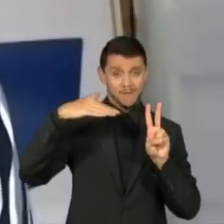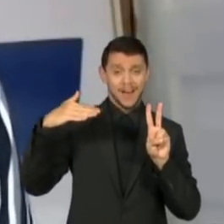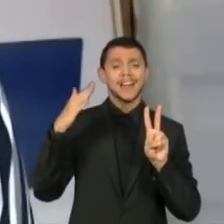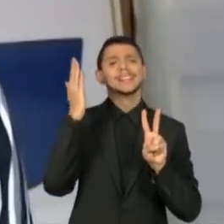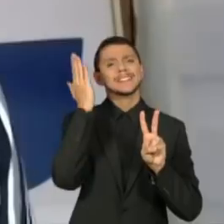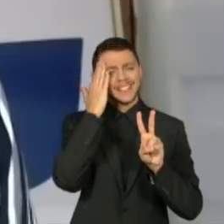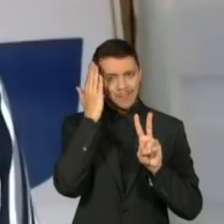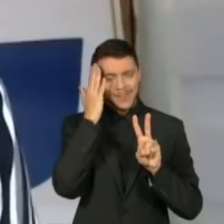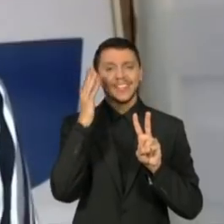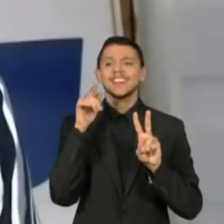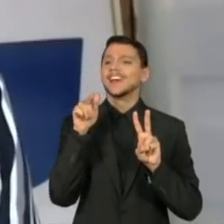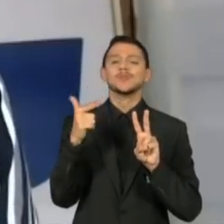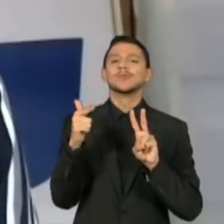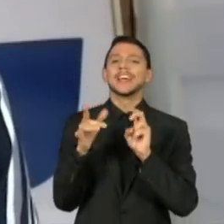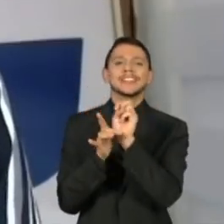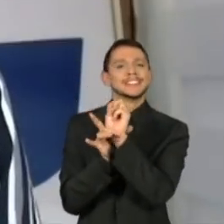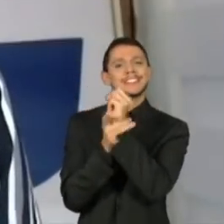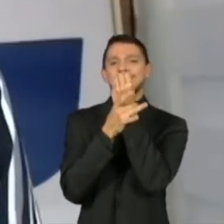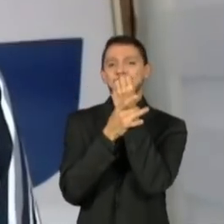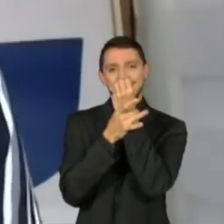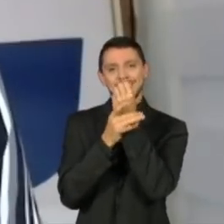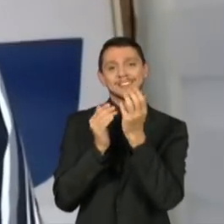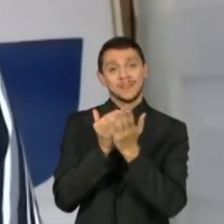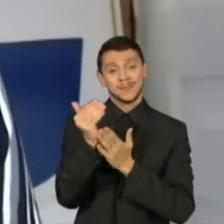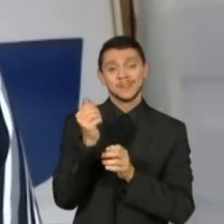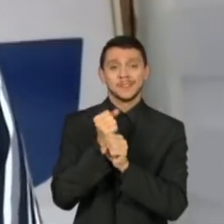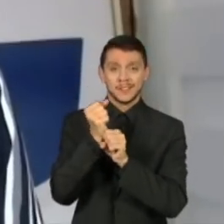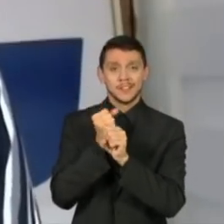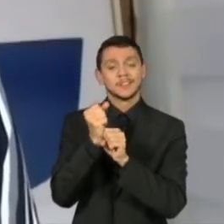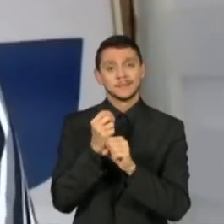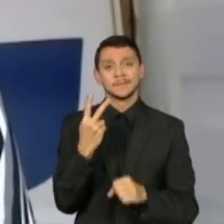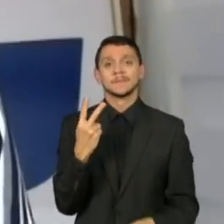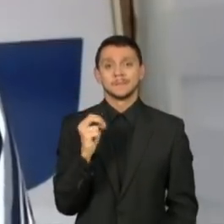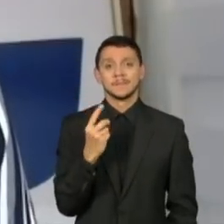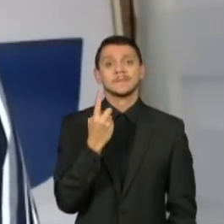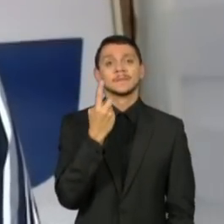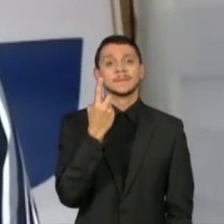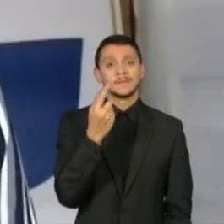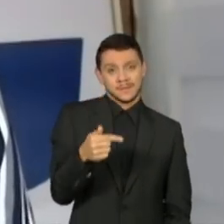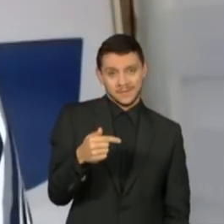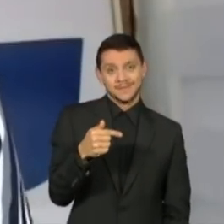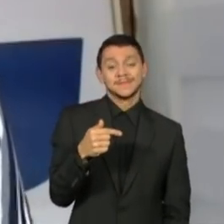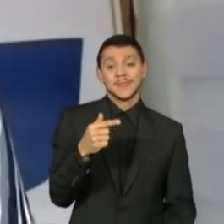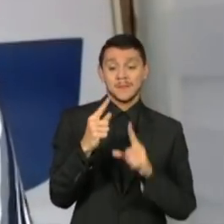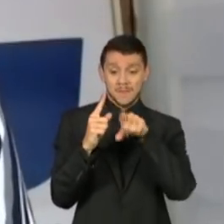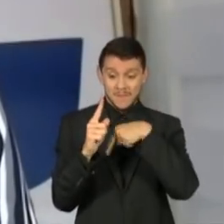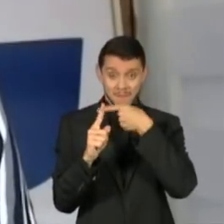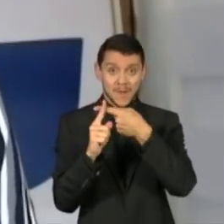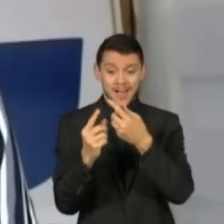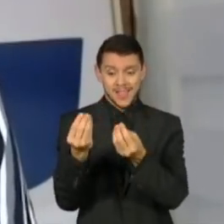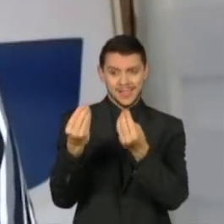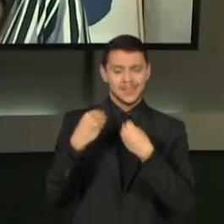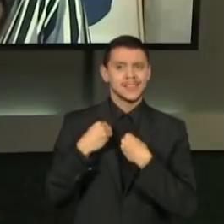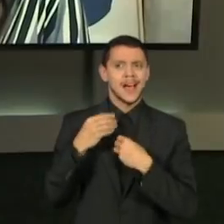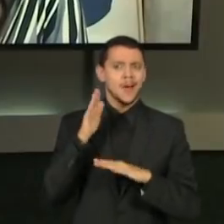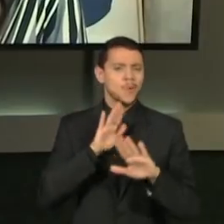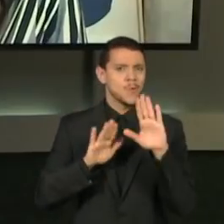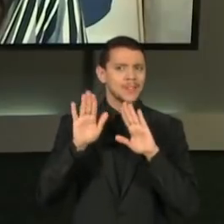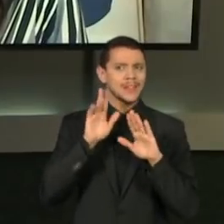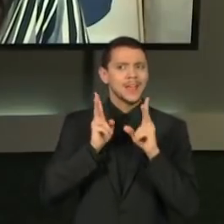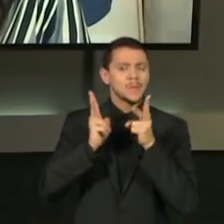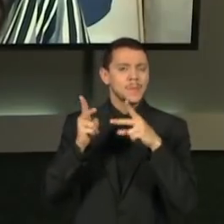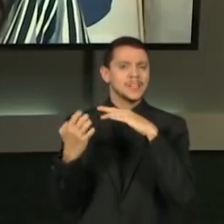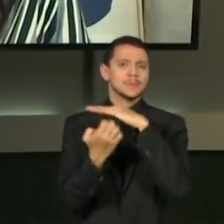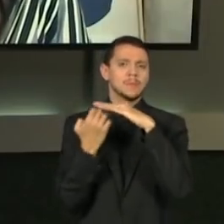barragem desde 2017 e nos dá alguns alertas em relação a esse modelo de negócio. Então,